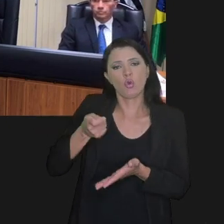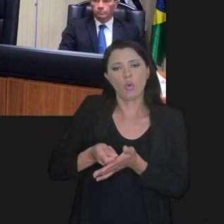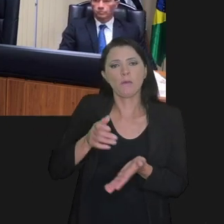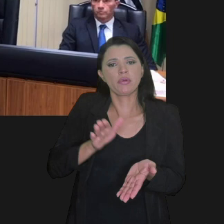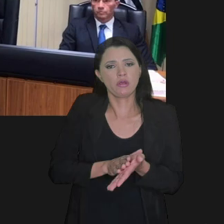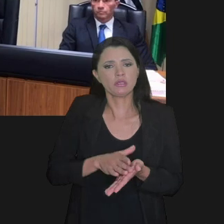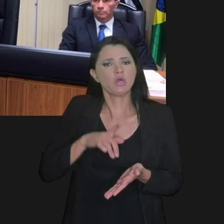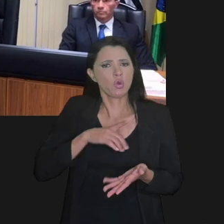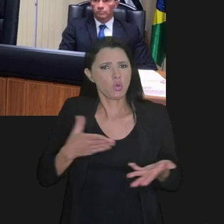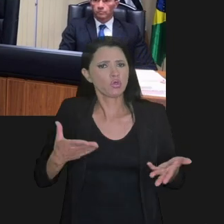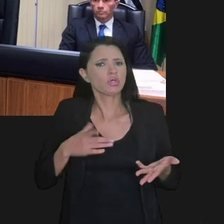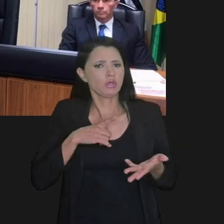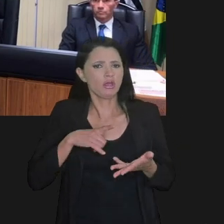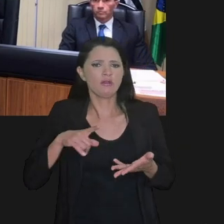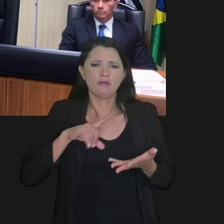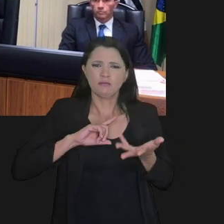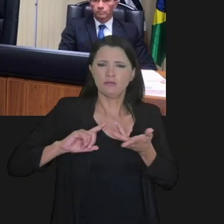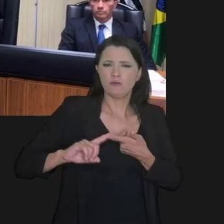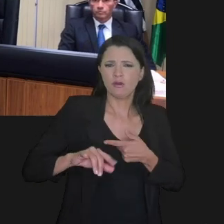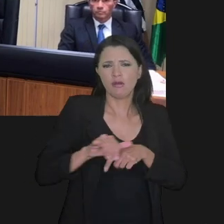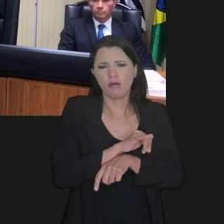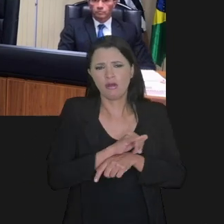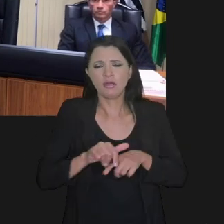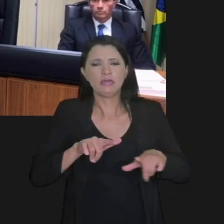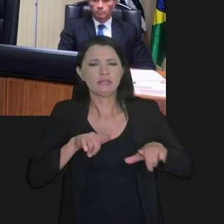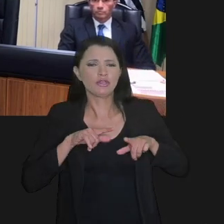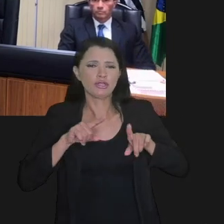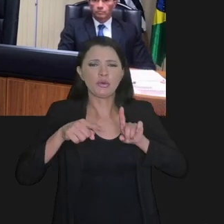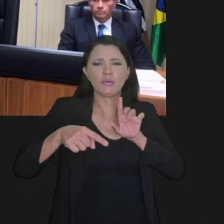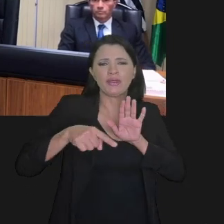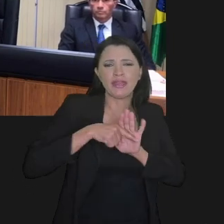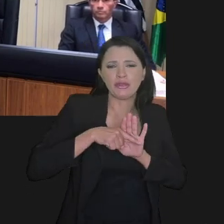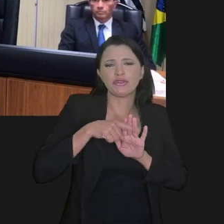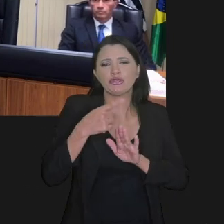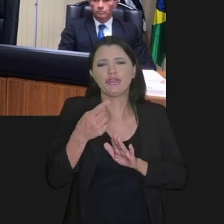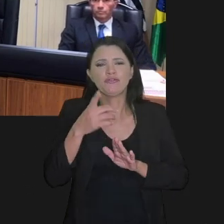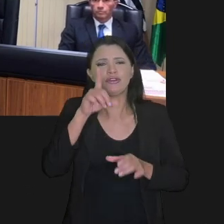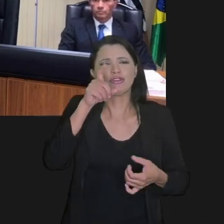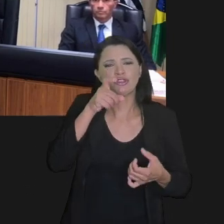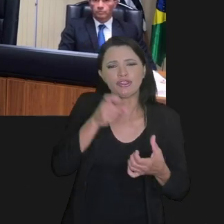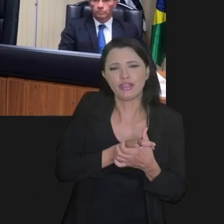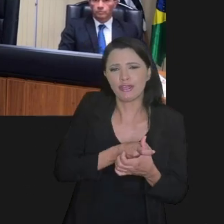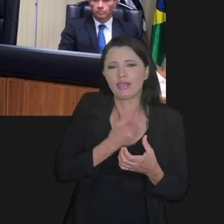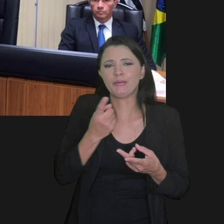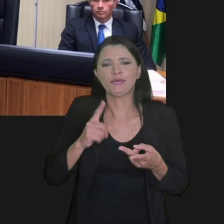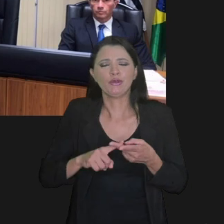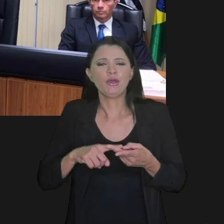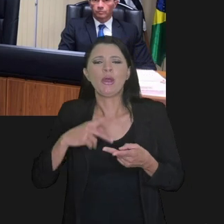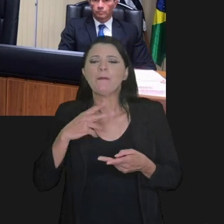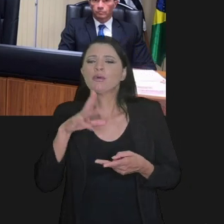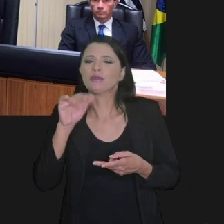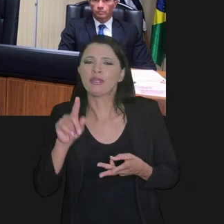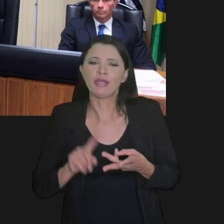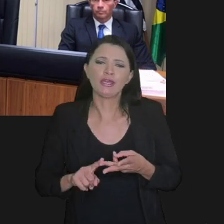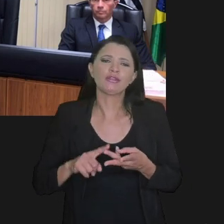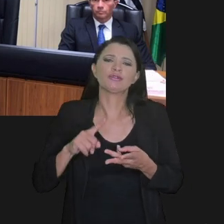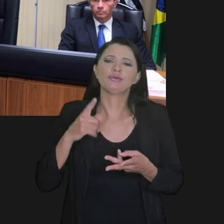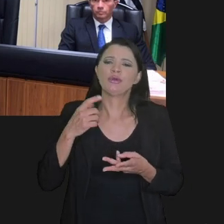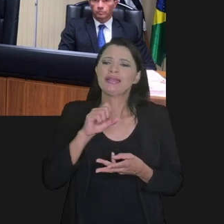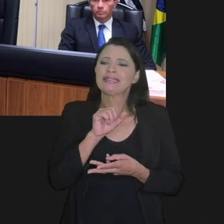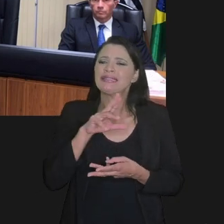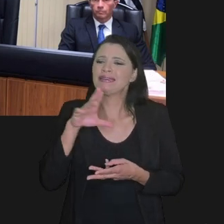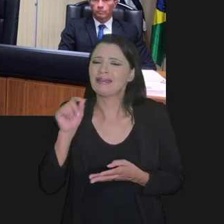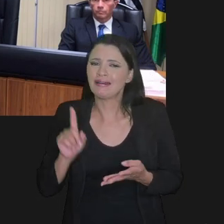Hoje a gente tem uma série de instrumentos de cobrança. Certidão negativa de débito, CADIN, protesto,